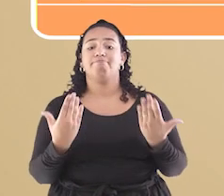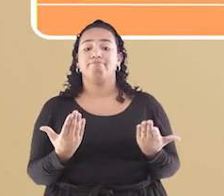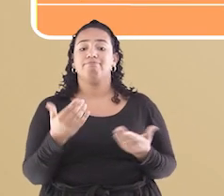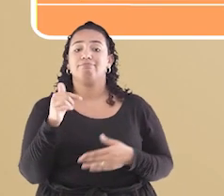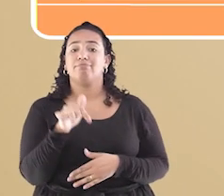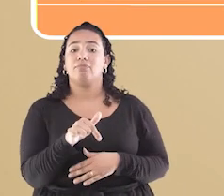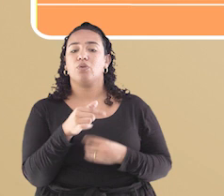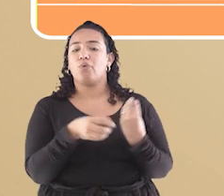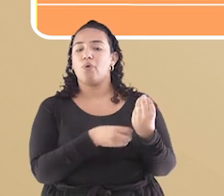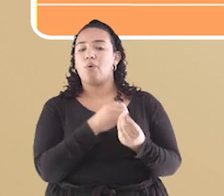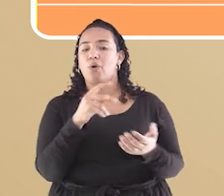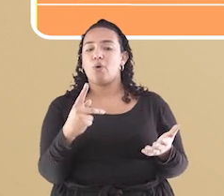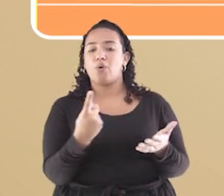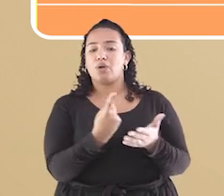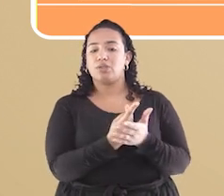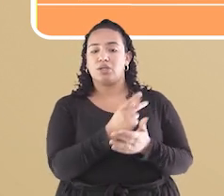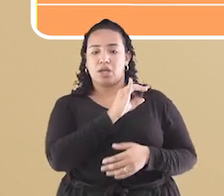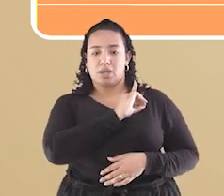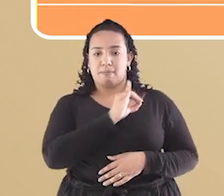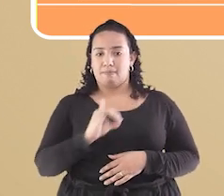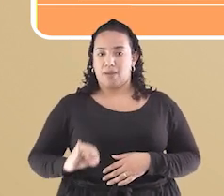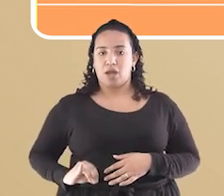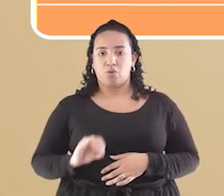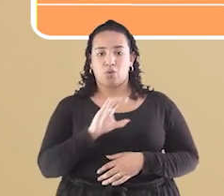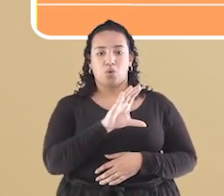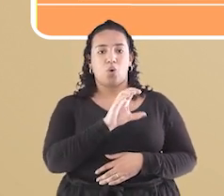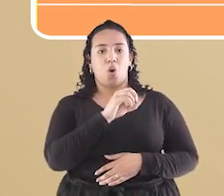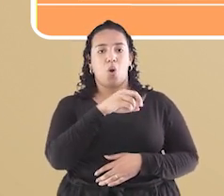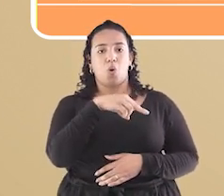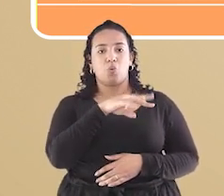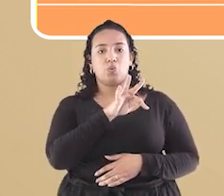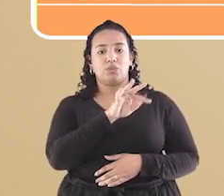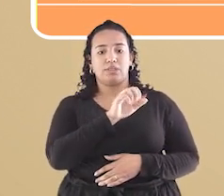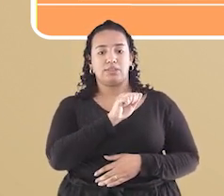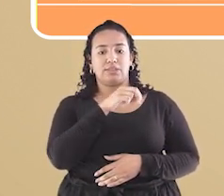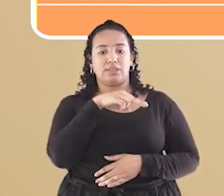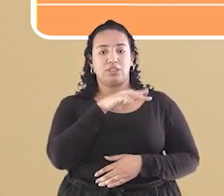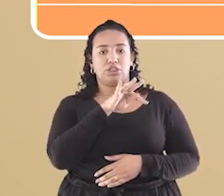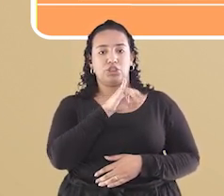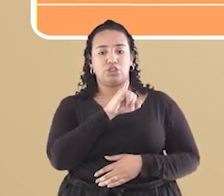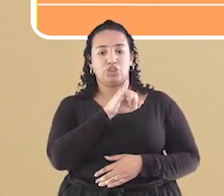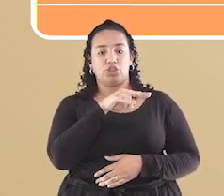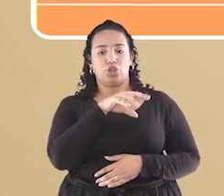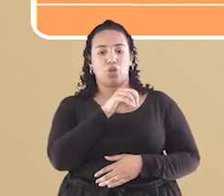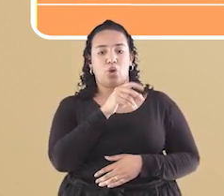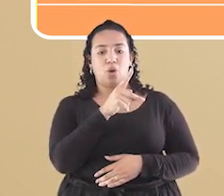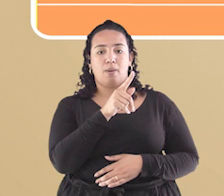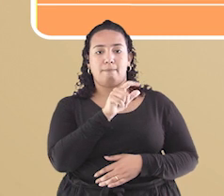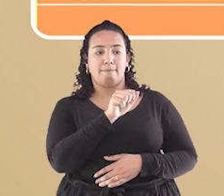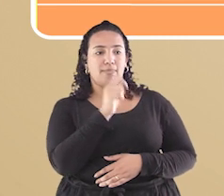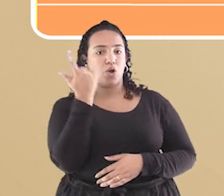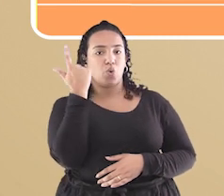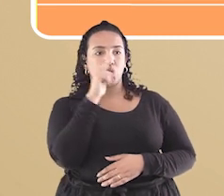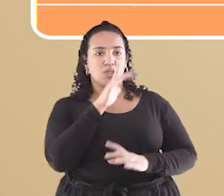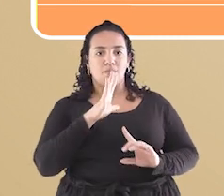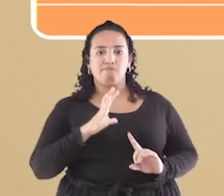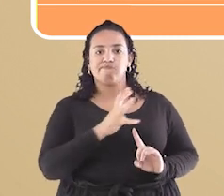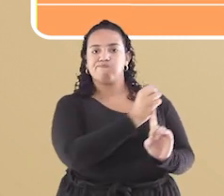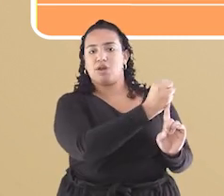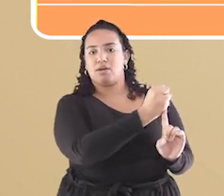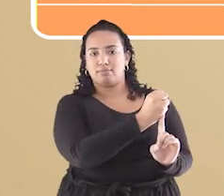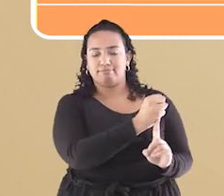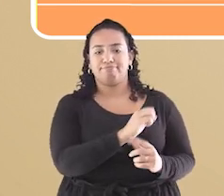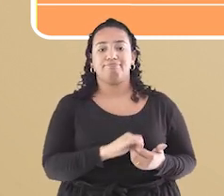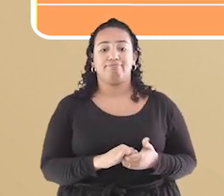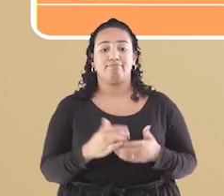da capital do Império Bizantino, Constantinopla, pelos turcos otamanos em 1453. Costumamos